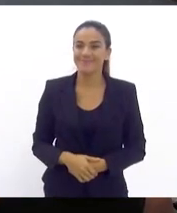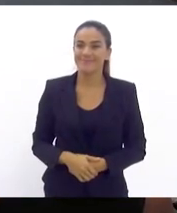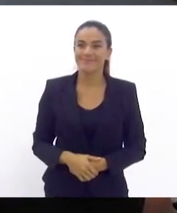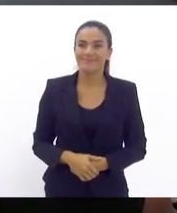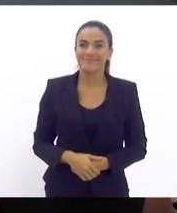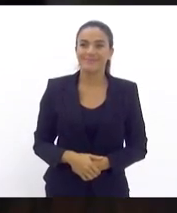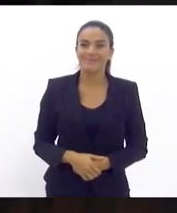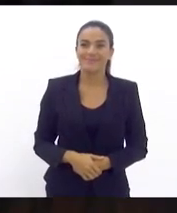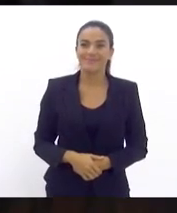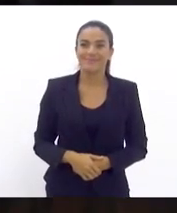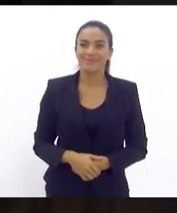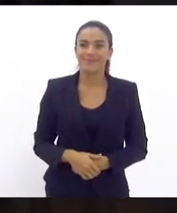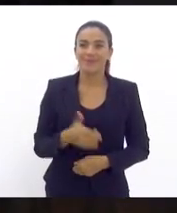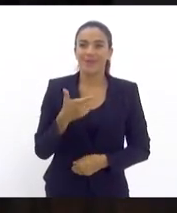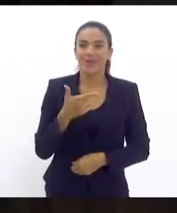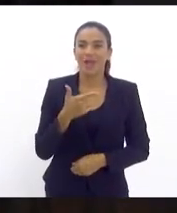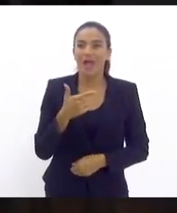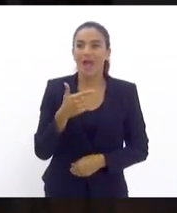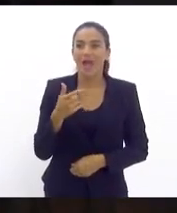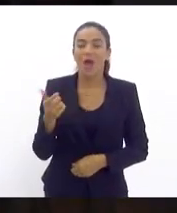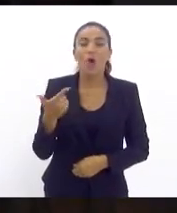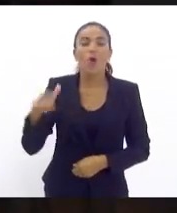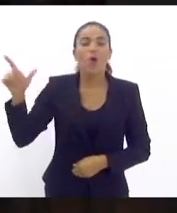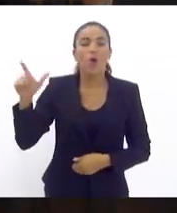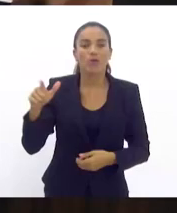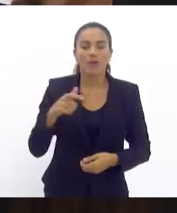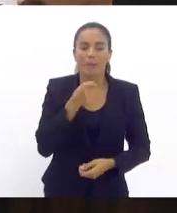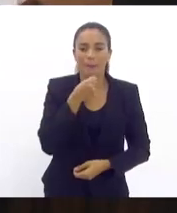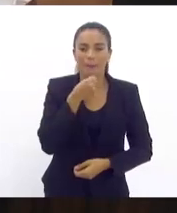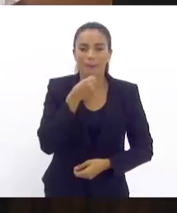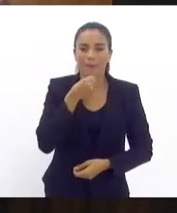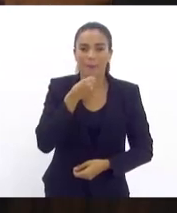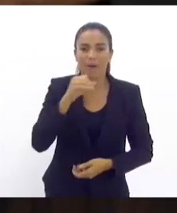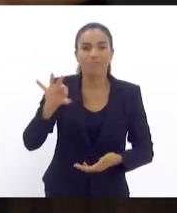O próximo orador inscrito é a nobre a deputada Carla Machado.